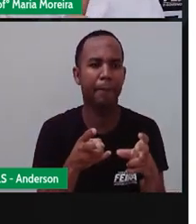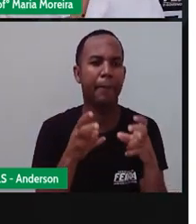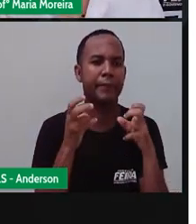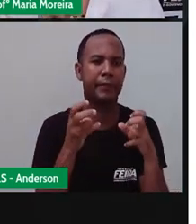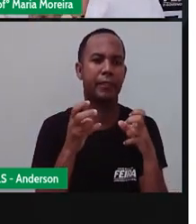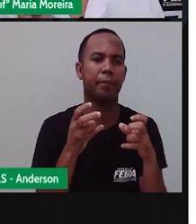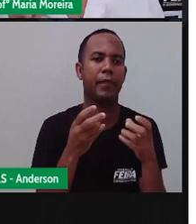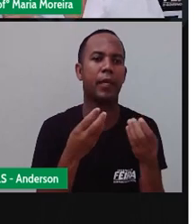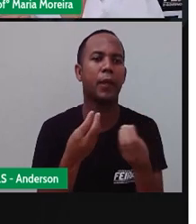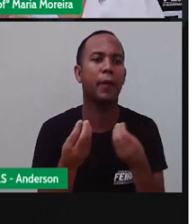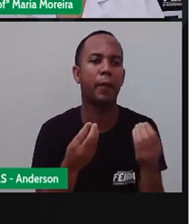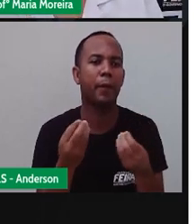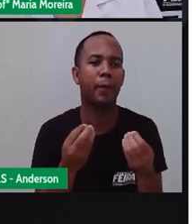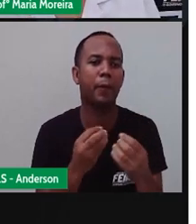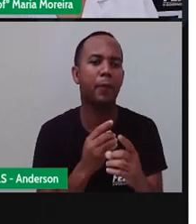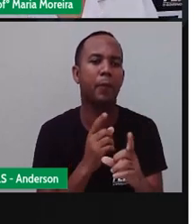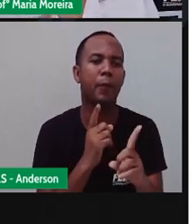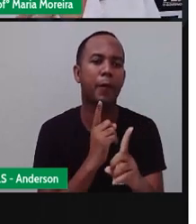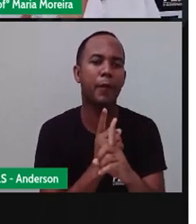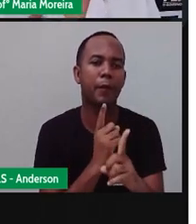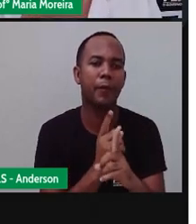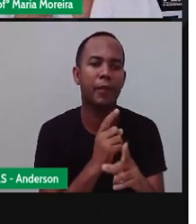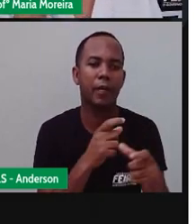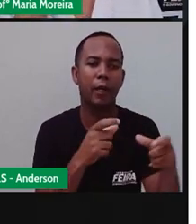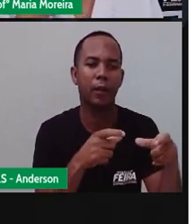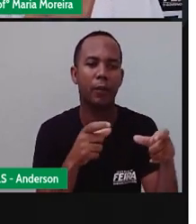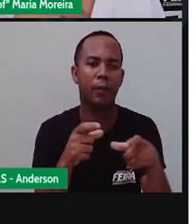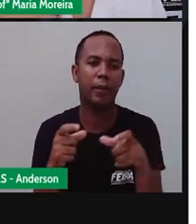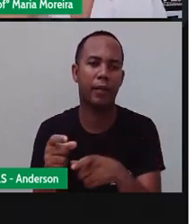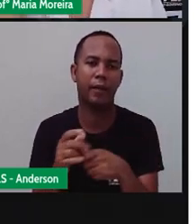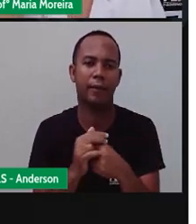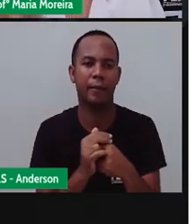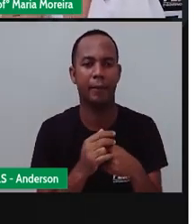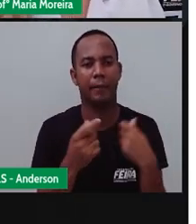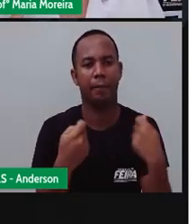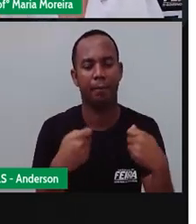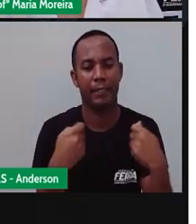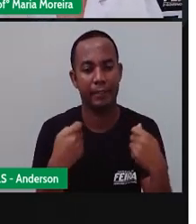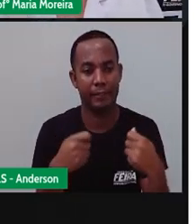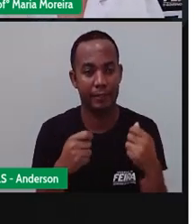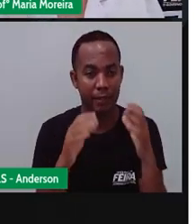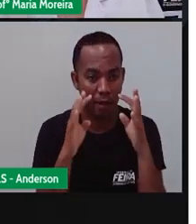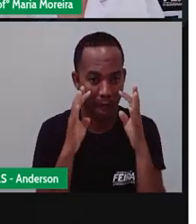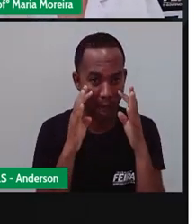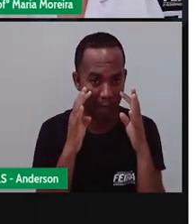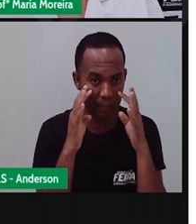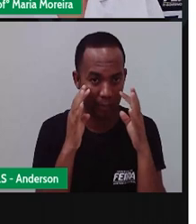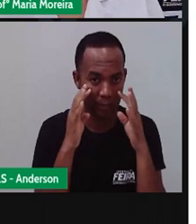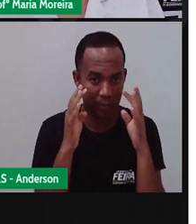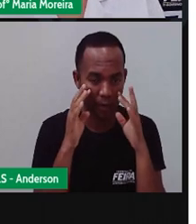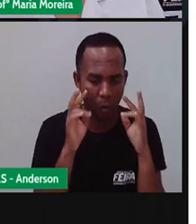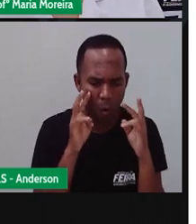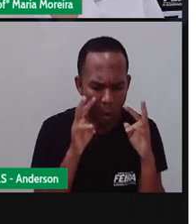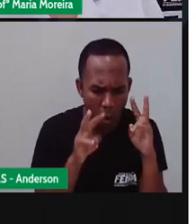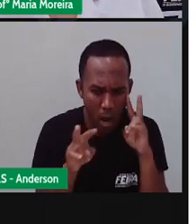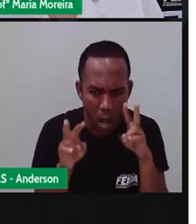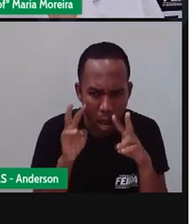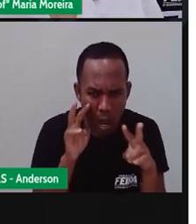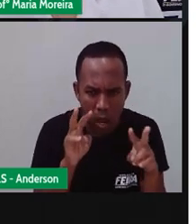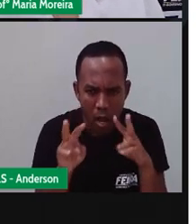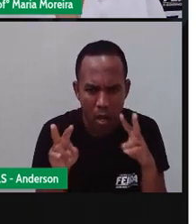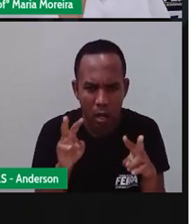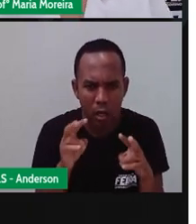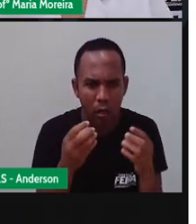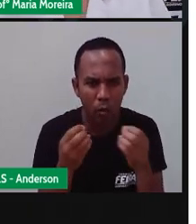isso? Saber se localizar. localizar. E pra isso eu preciso do quê? De muita atenção. Olhar direitinho, olhar a